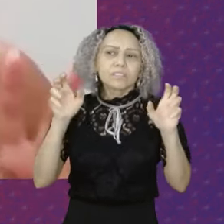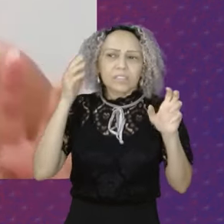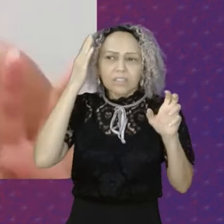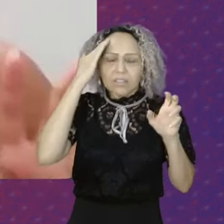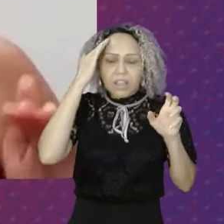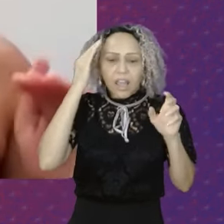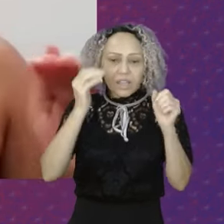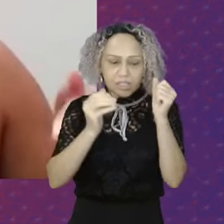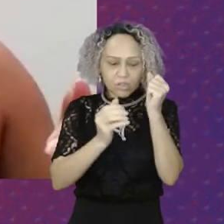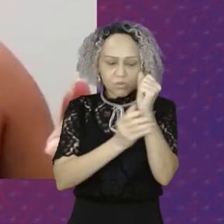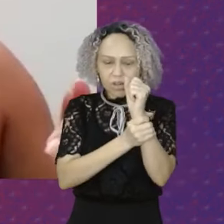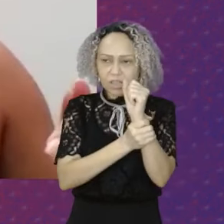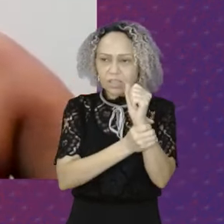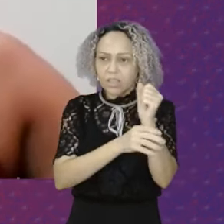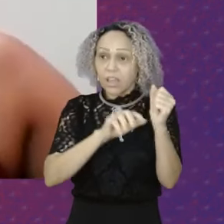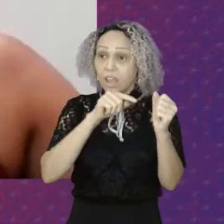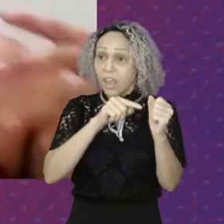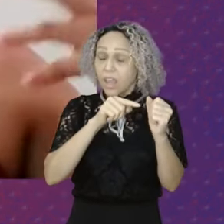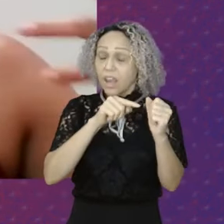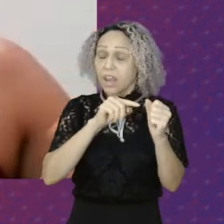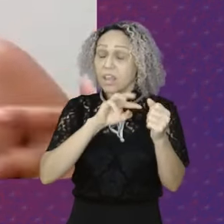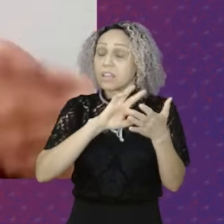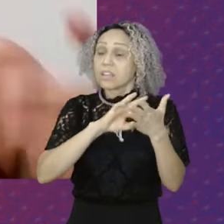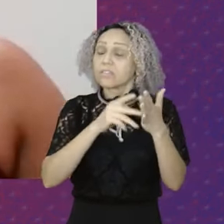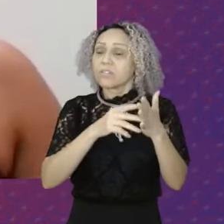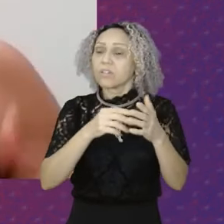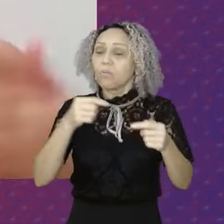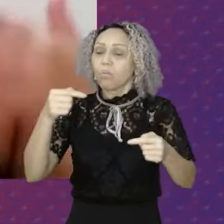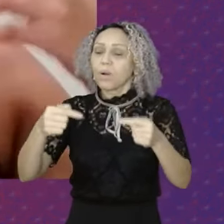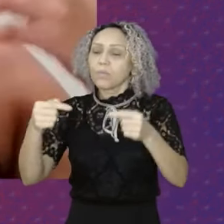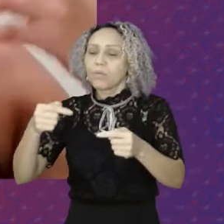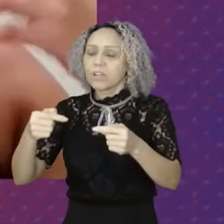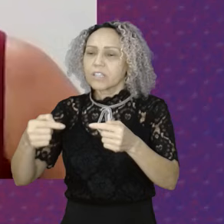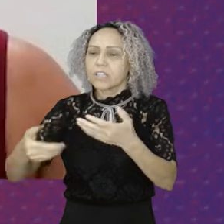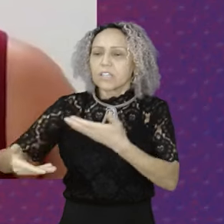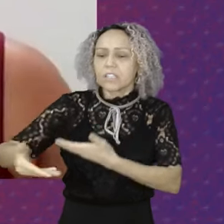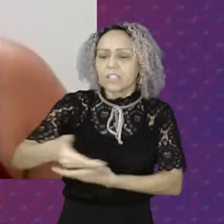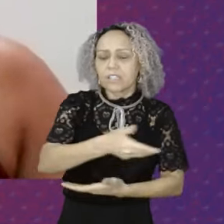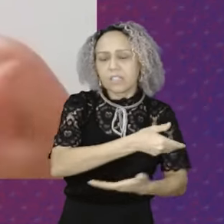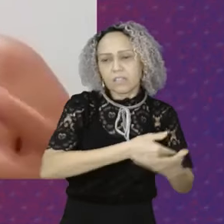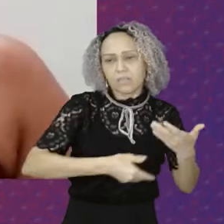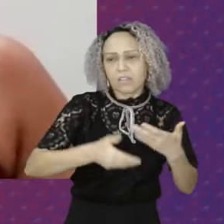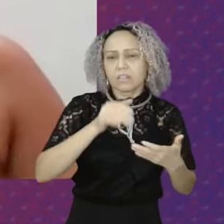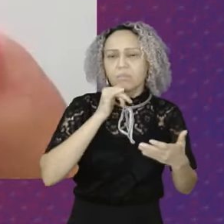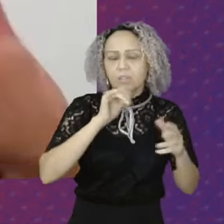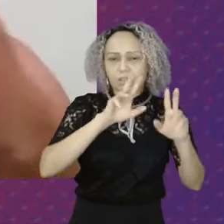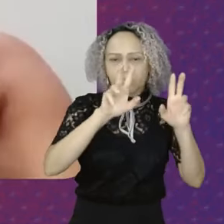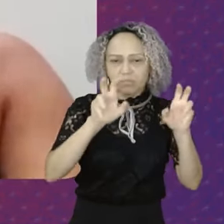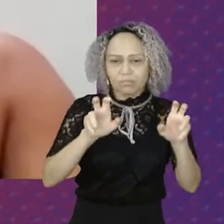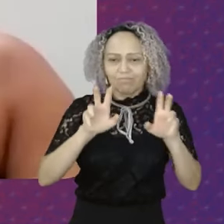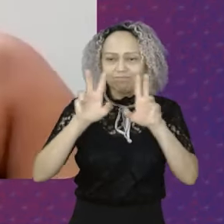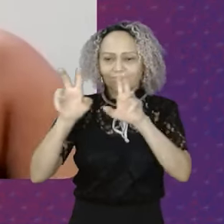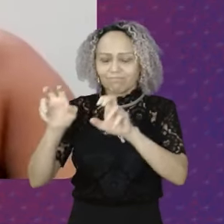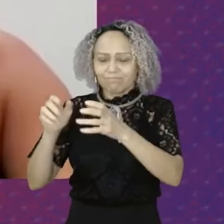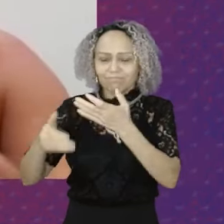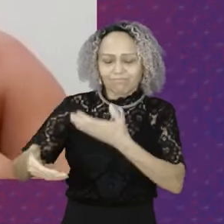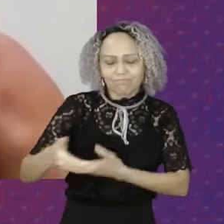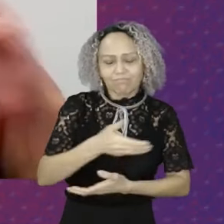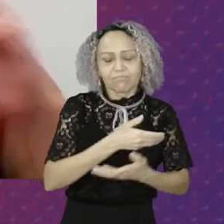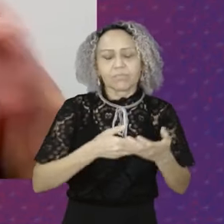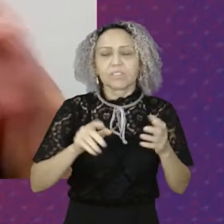transversal Ou seja Passou a estimular e incentivar Projetos culturais Projetos de educação